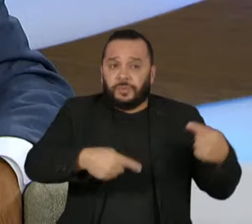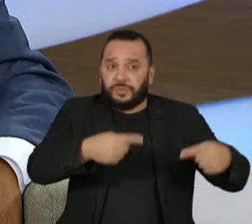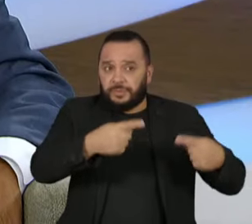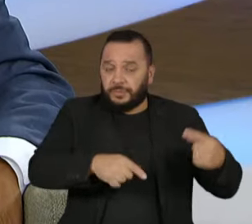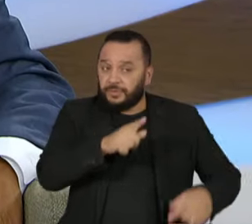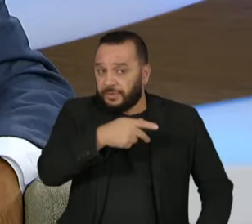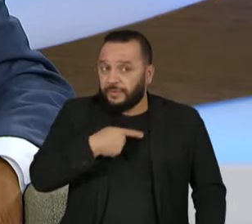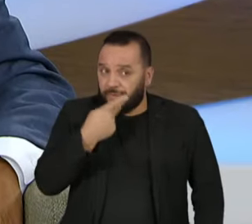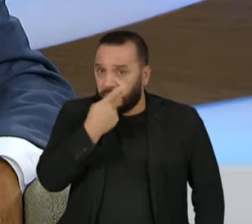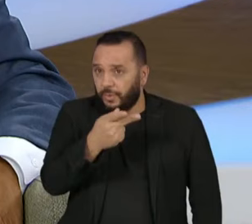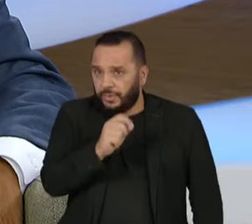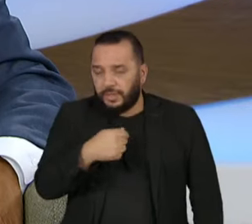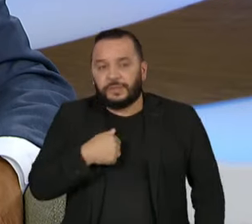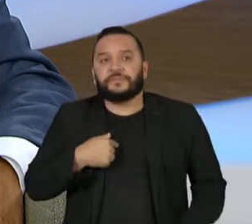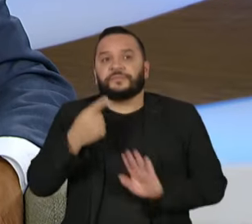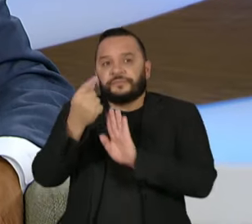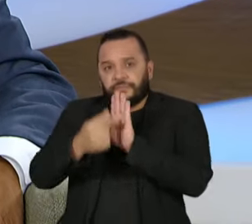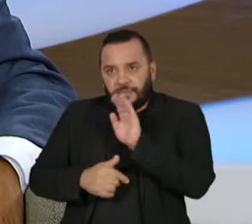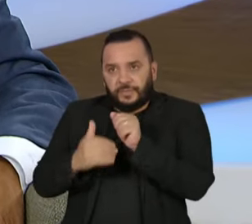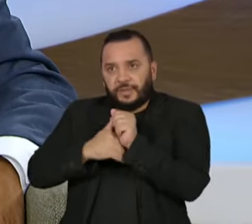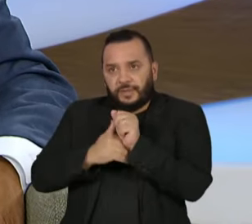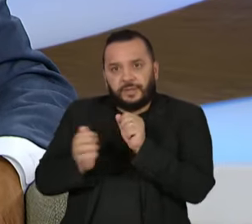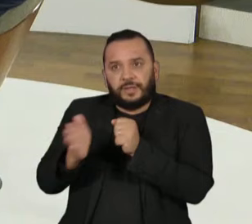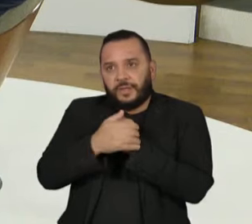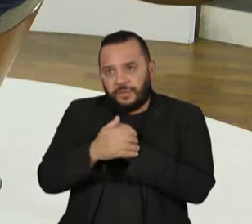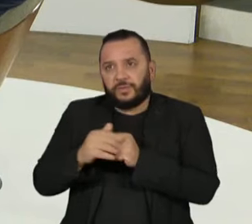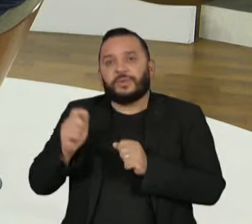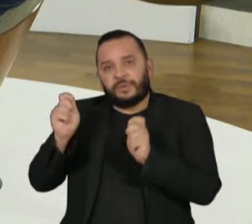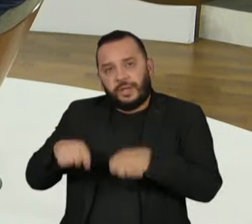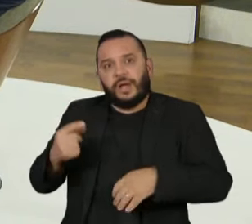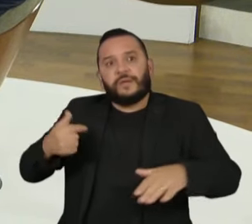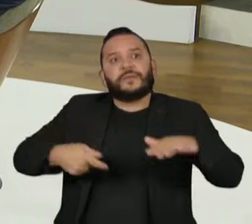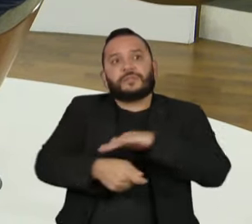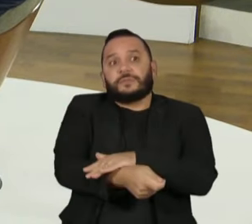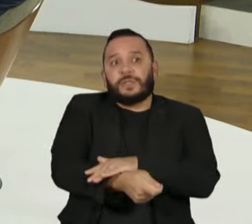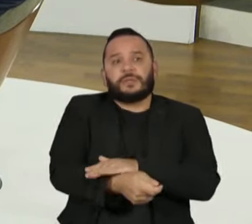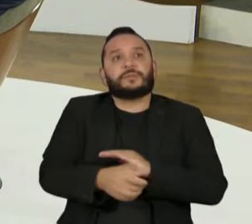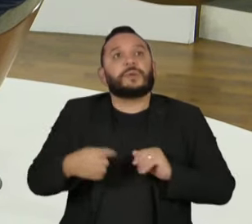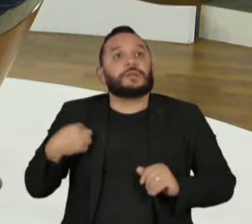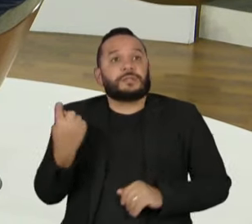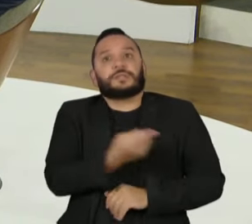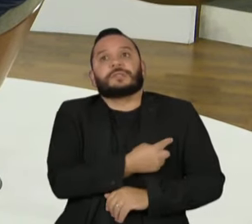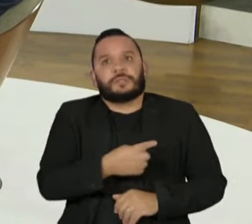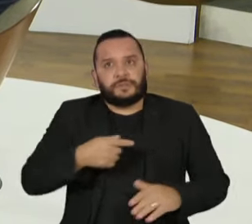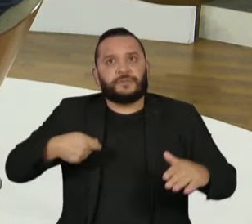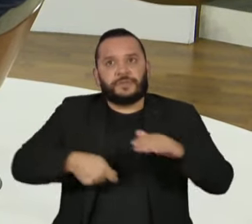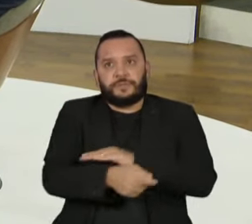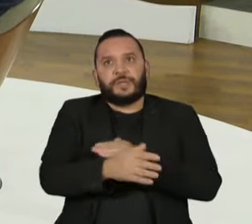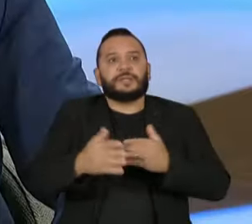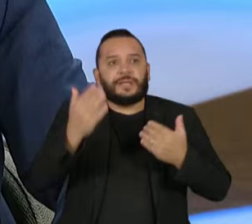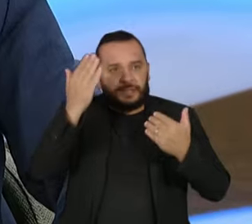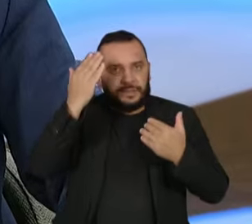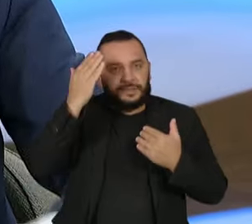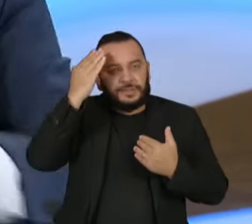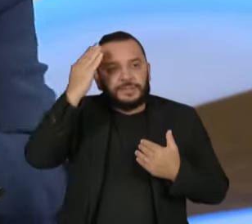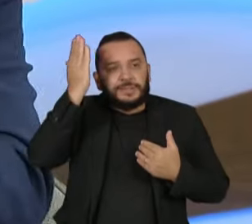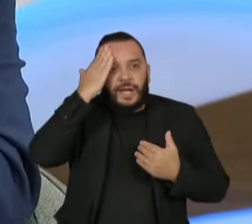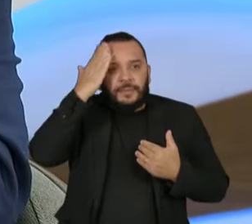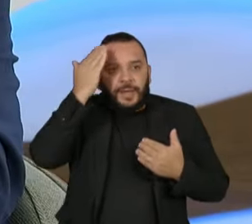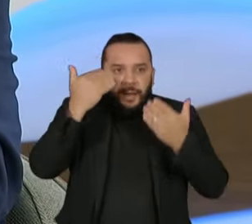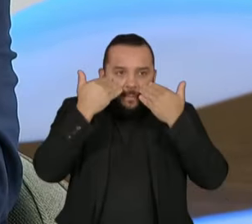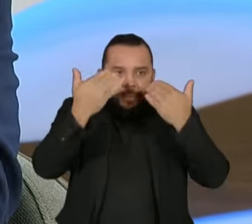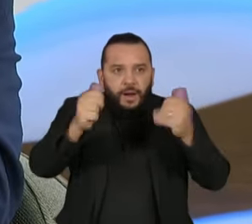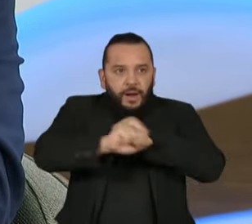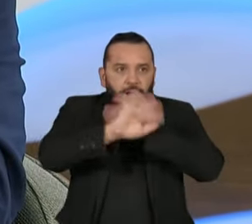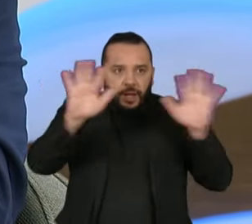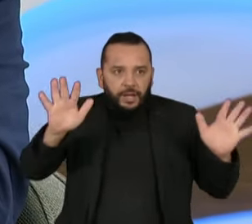declarar que gostaria que o dinheiro do orçamento secreto fosse para investimento. Mas investimento que a gente pudesse saber quais são, né? Sim. O que eu estou lhe